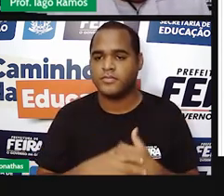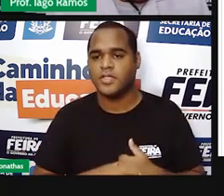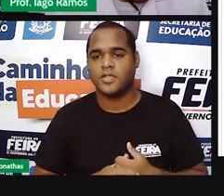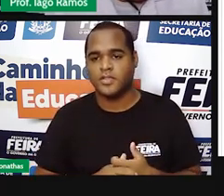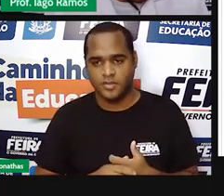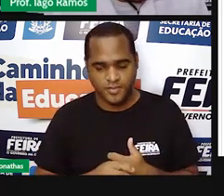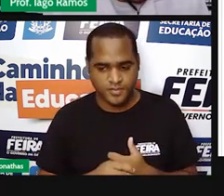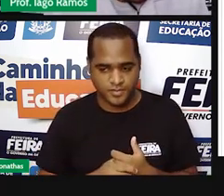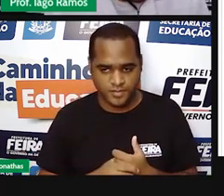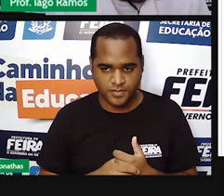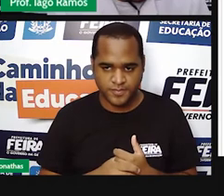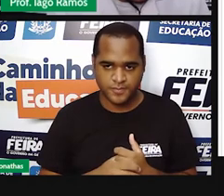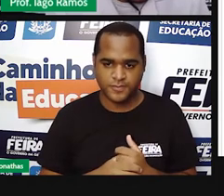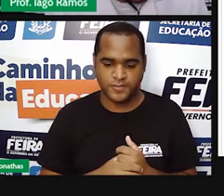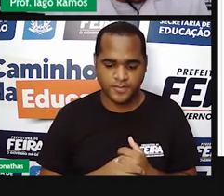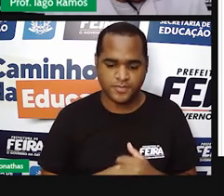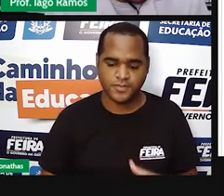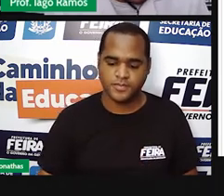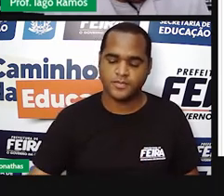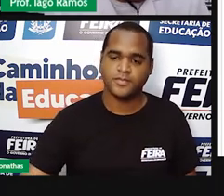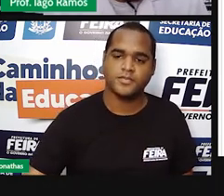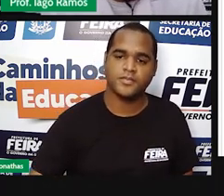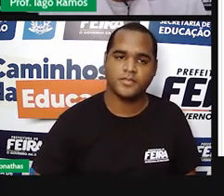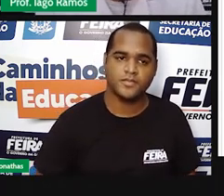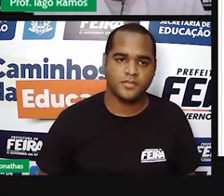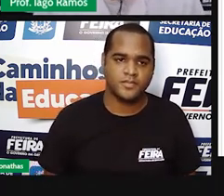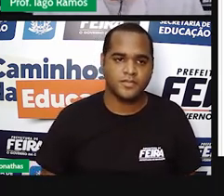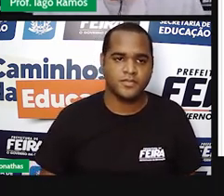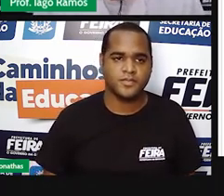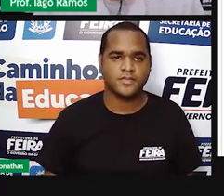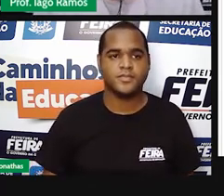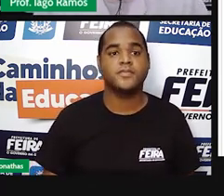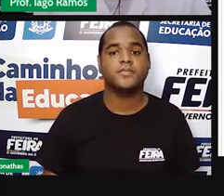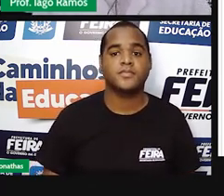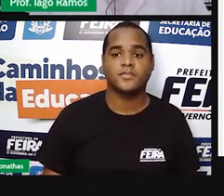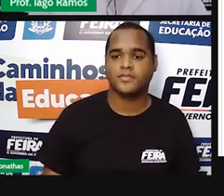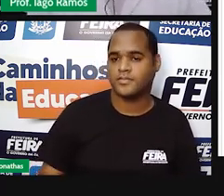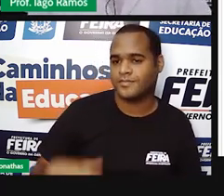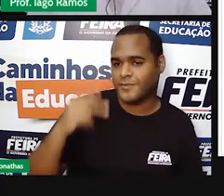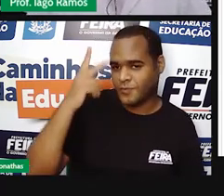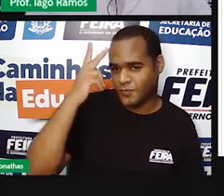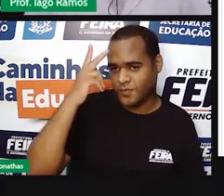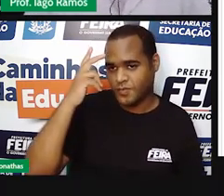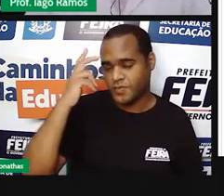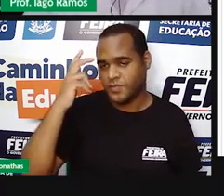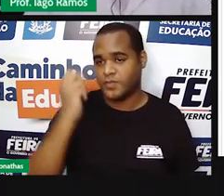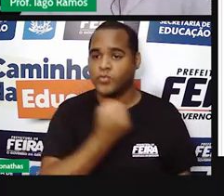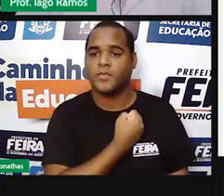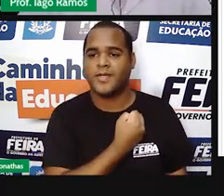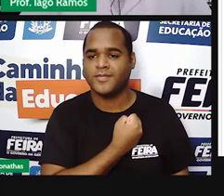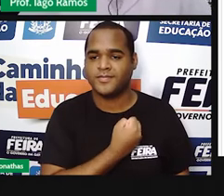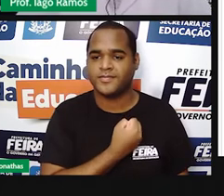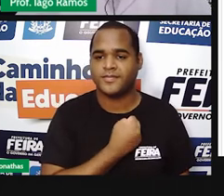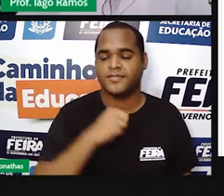Os números inteiros... naturais... São números